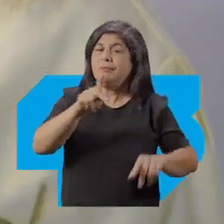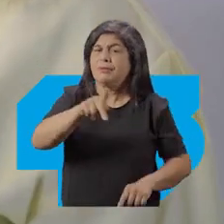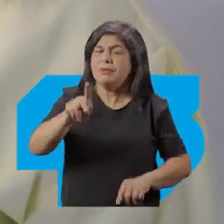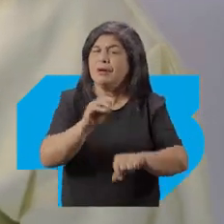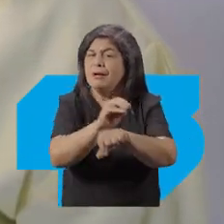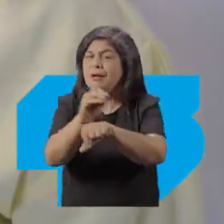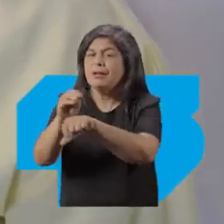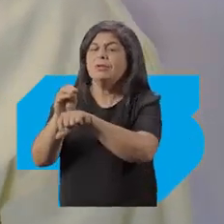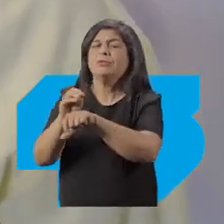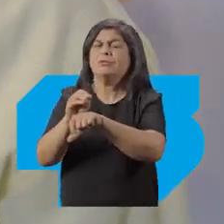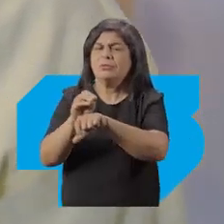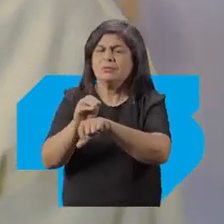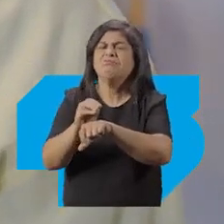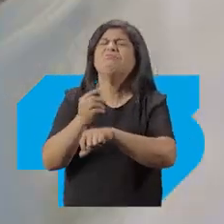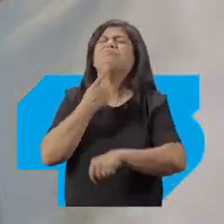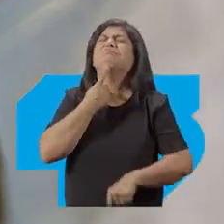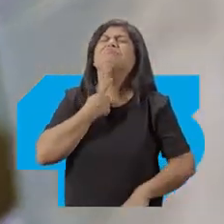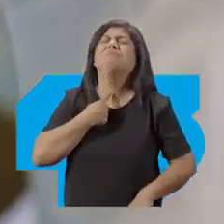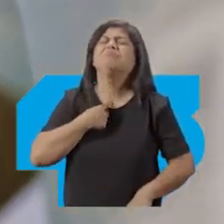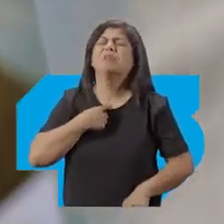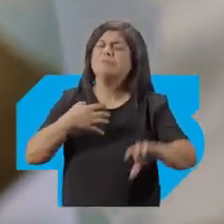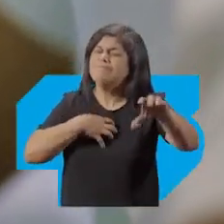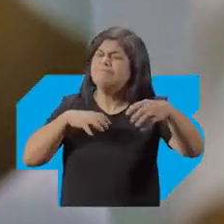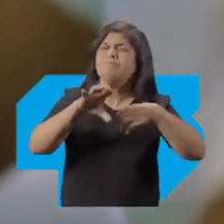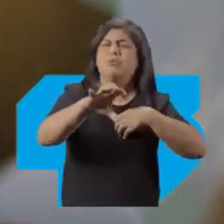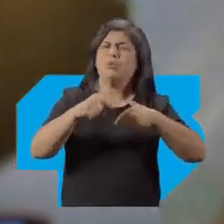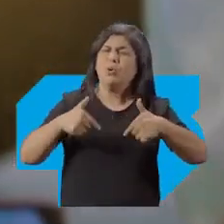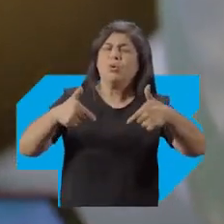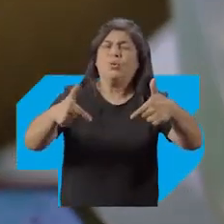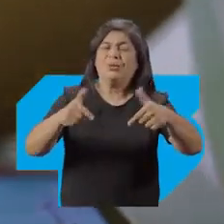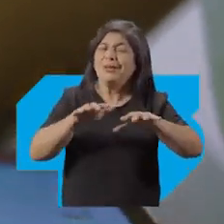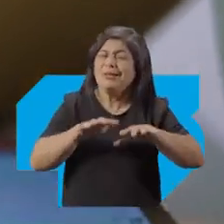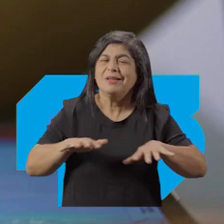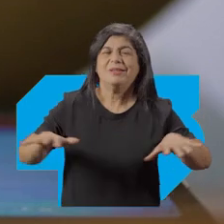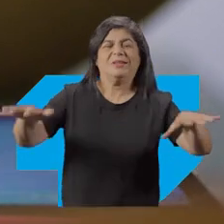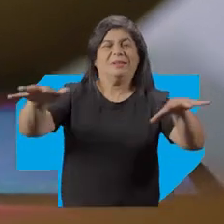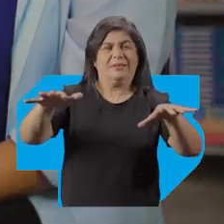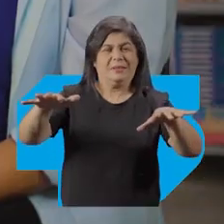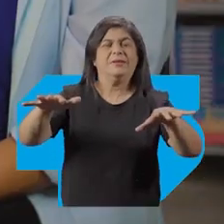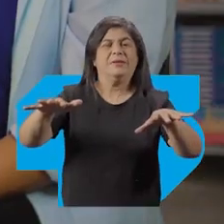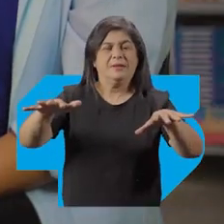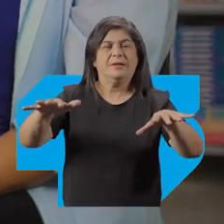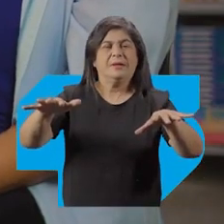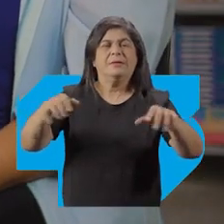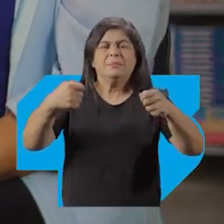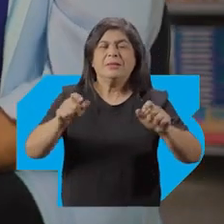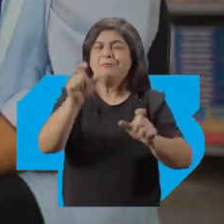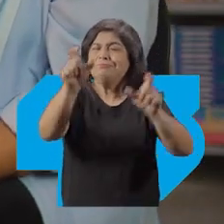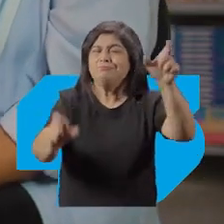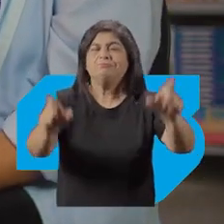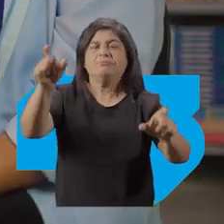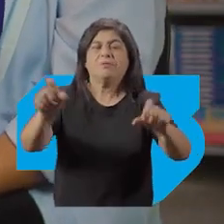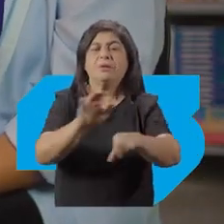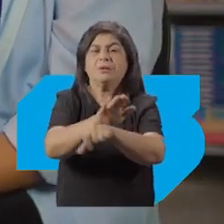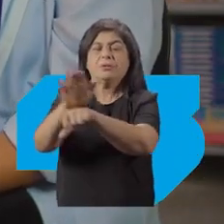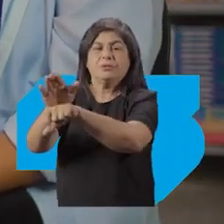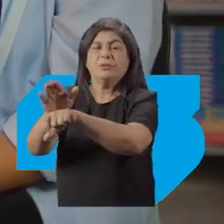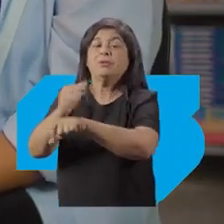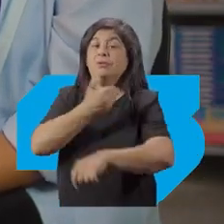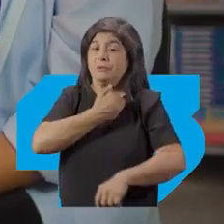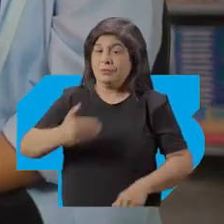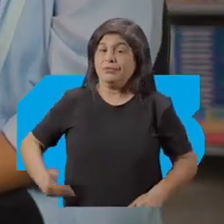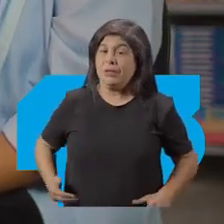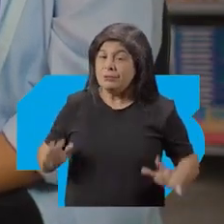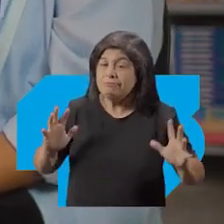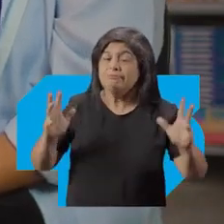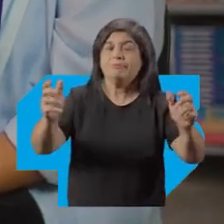olhar sensível De uma vontade de poder avançar nesse universo Que carece dessa atenção do governo de modo